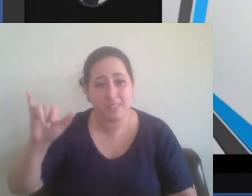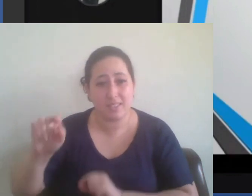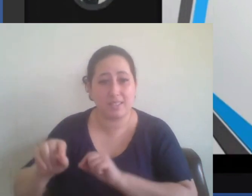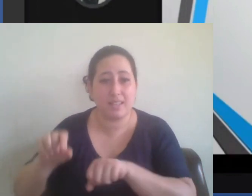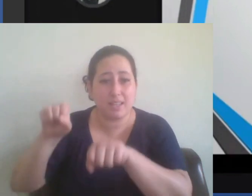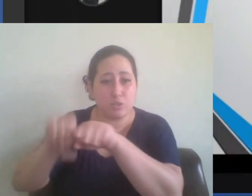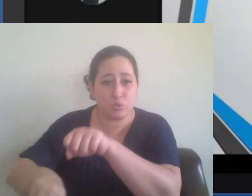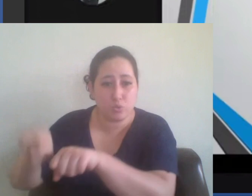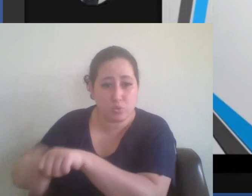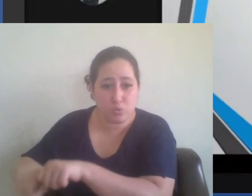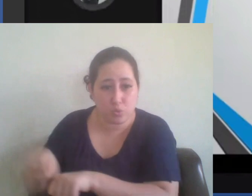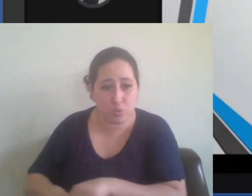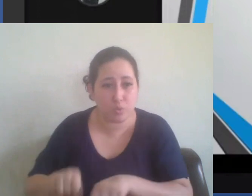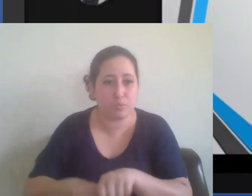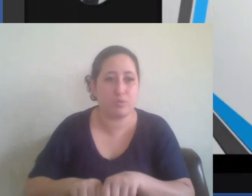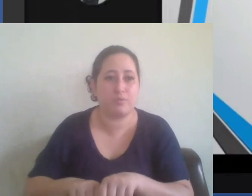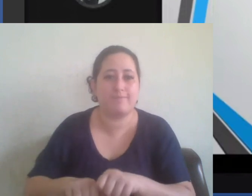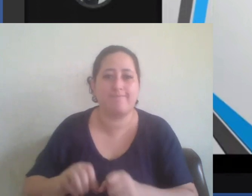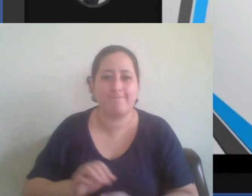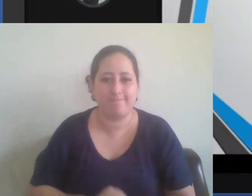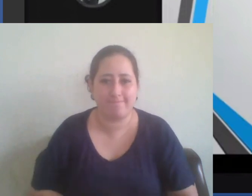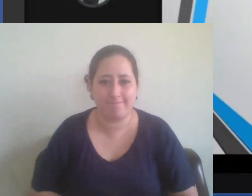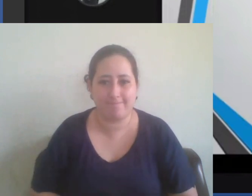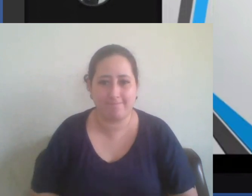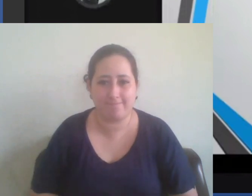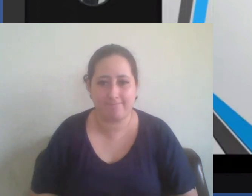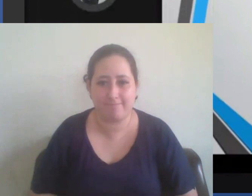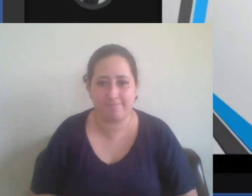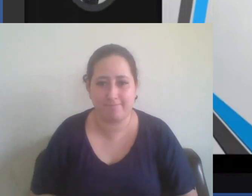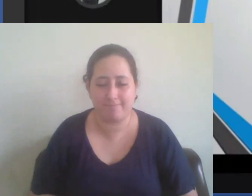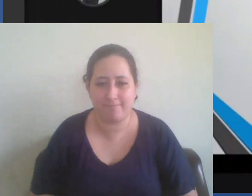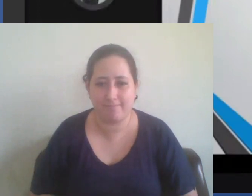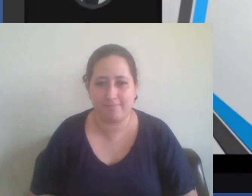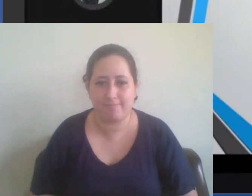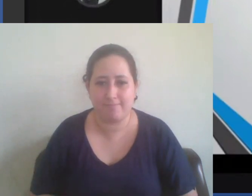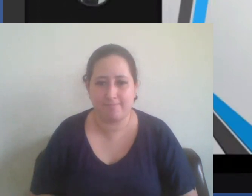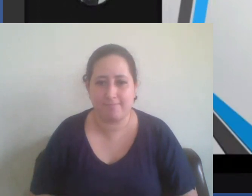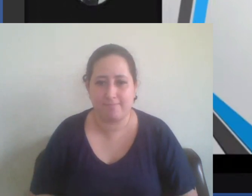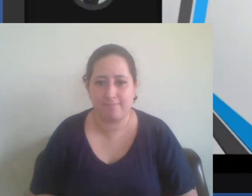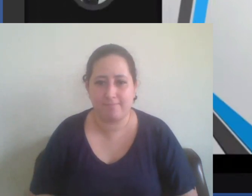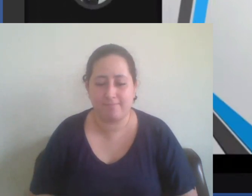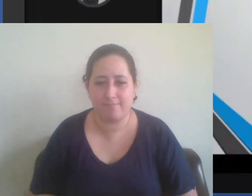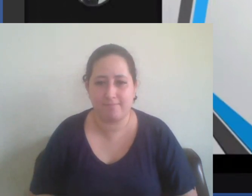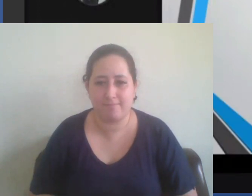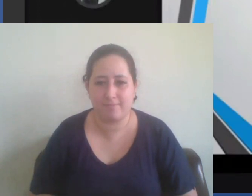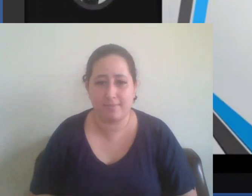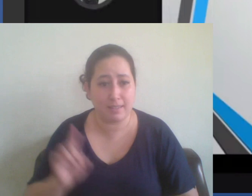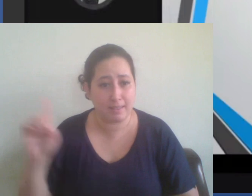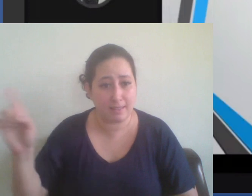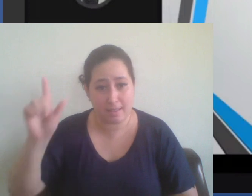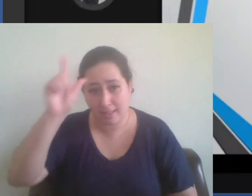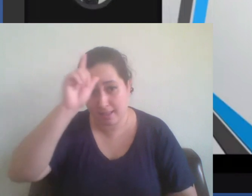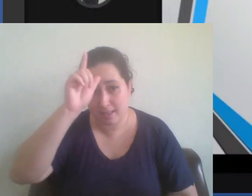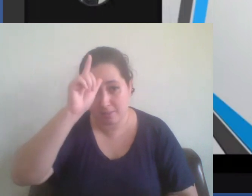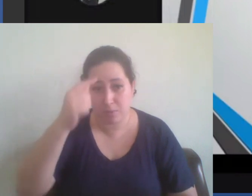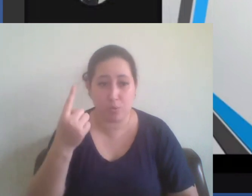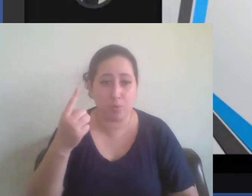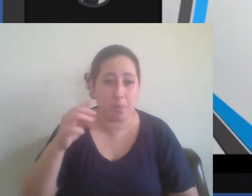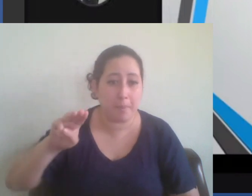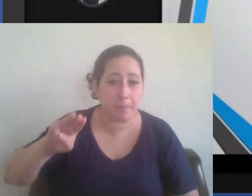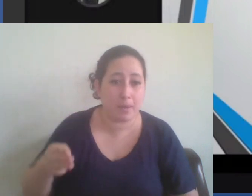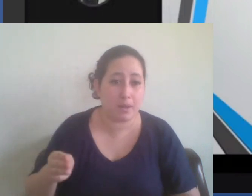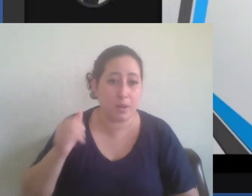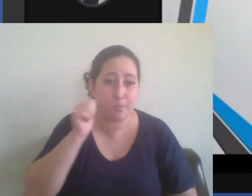estupro coletivo não são cerca só lá na Alemanha um milhão de mulheres